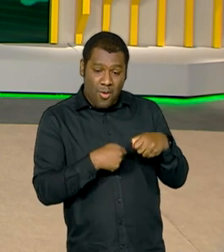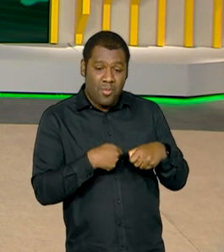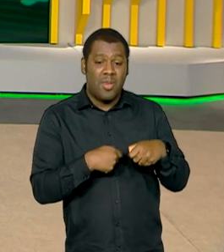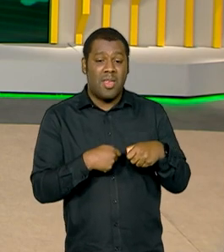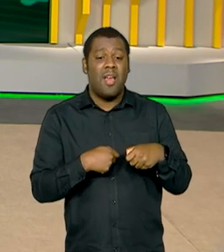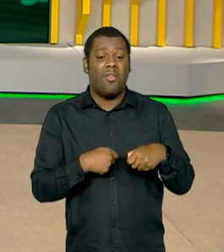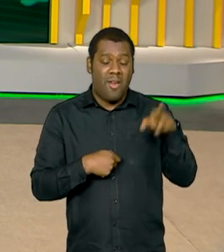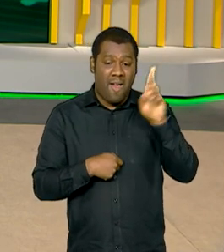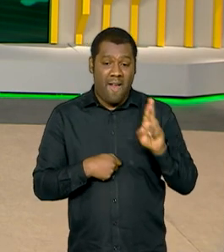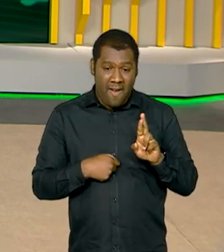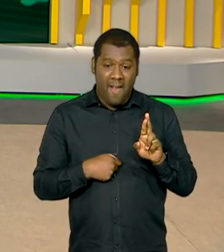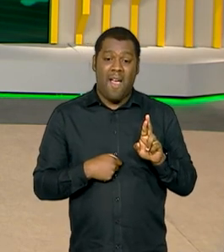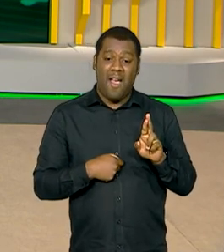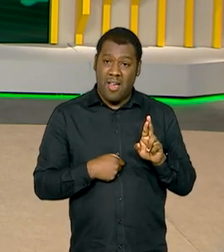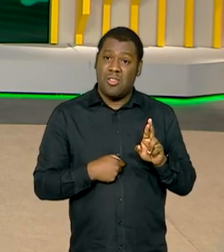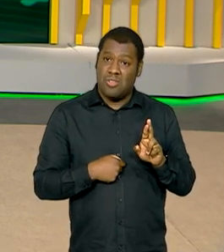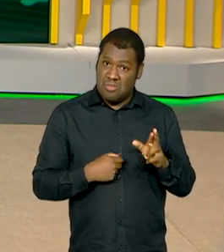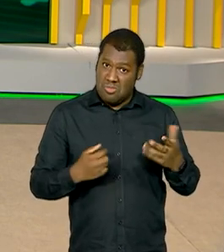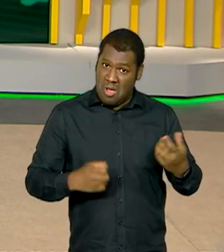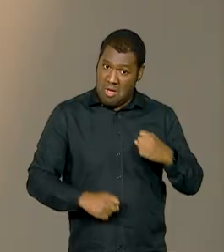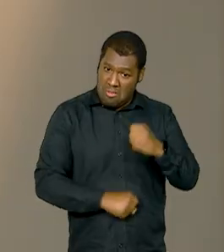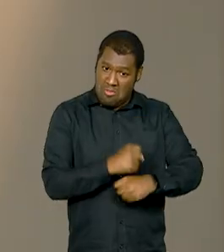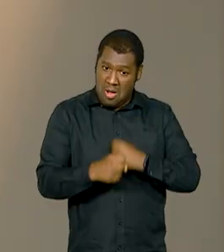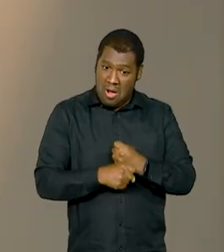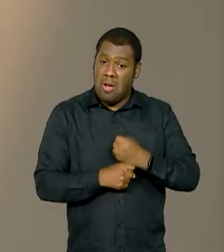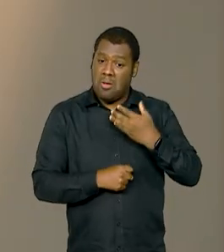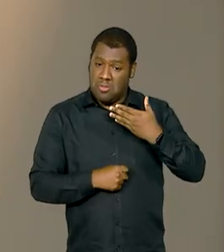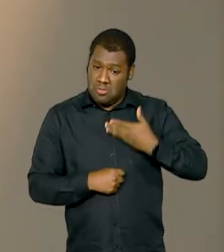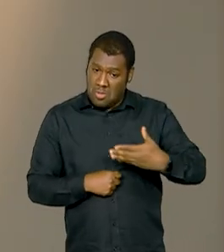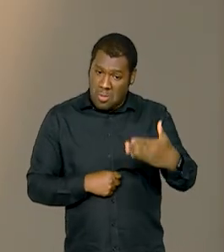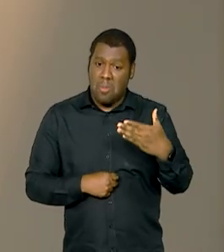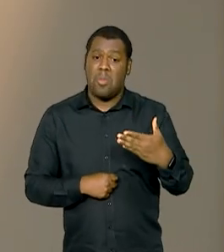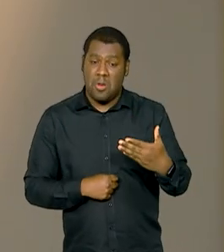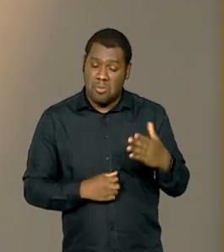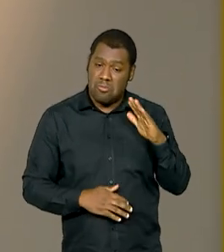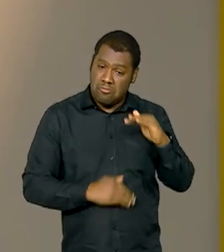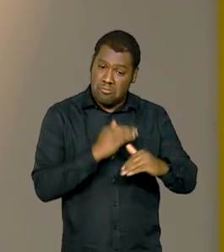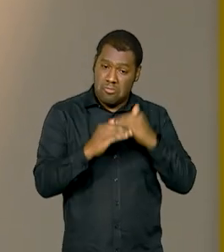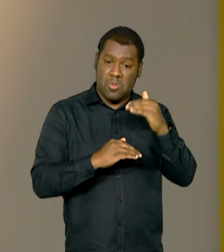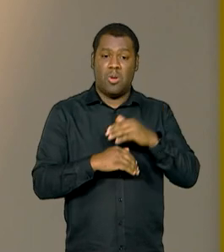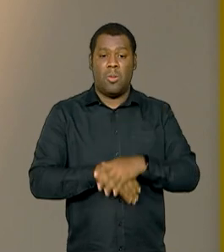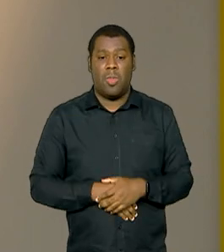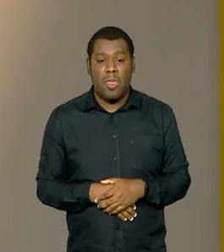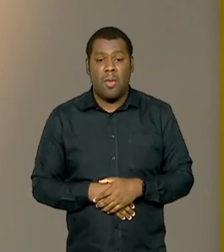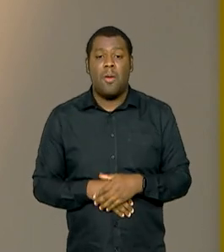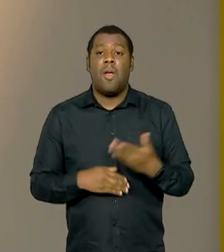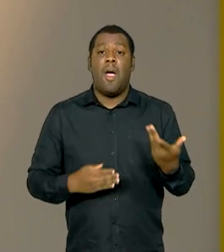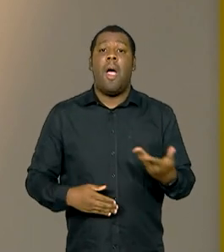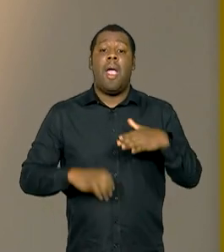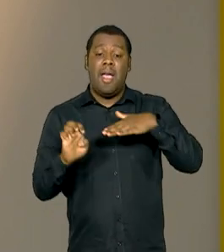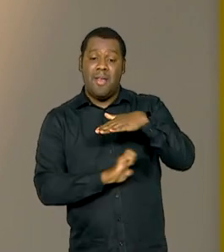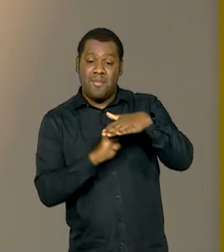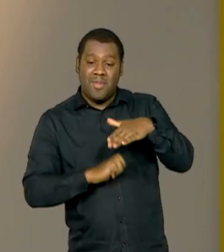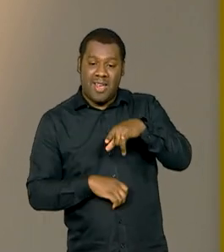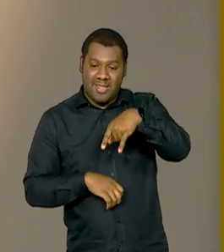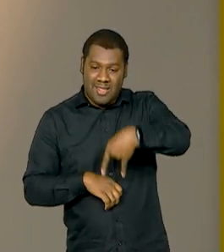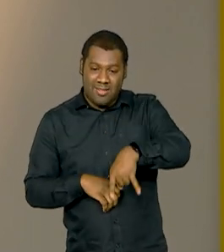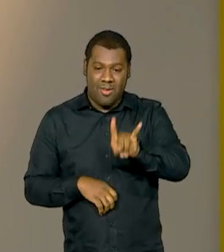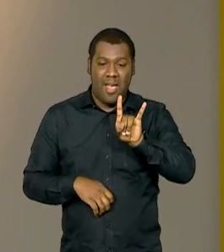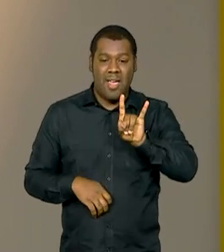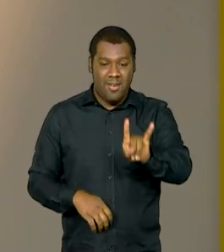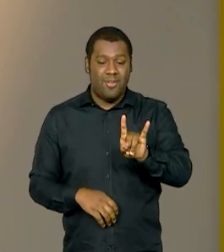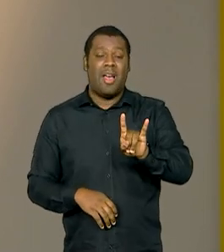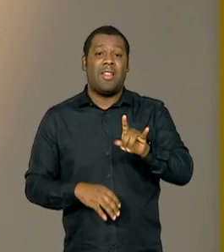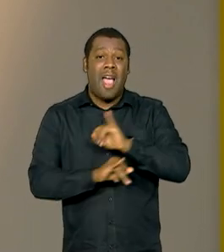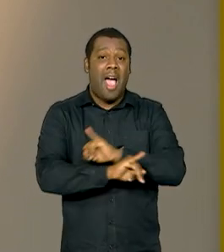mostra fôlego neste começo de ano. Hoje, o grupo sul-coreano Hyundai anunciou um novo investimento no